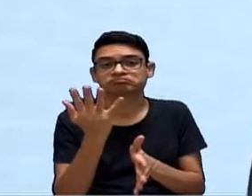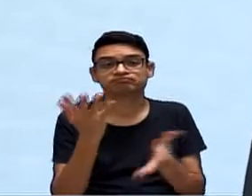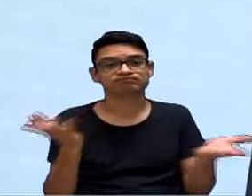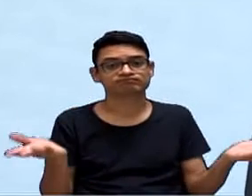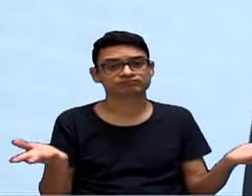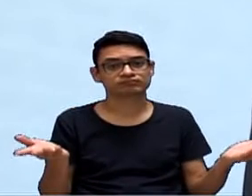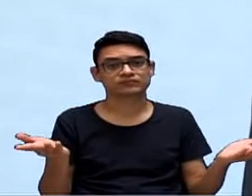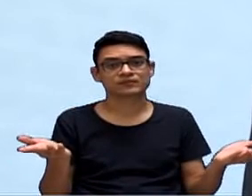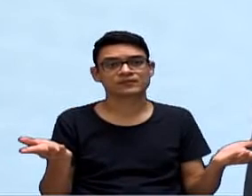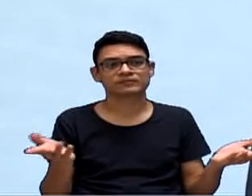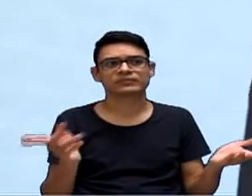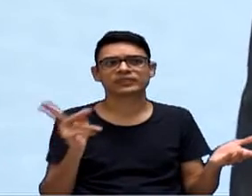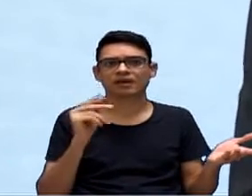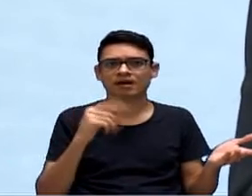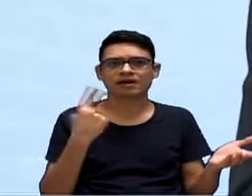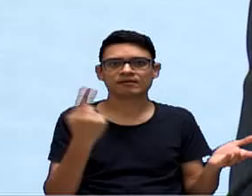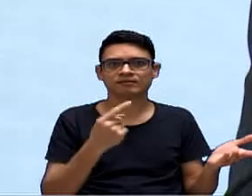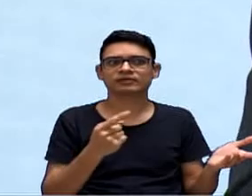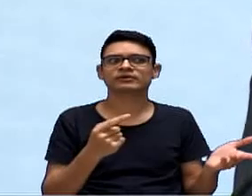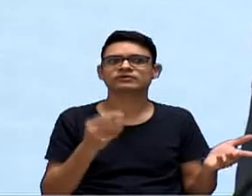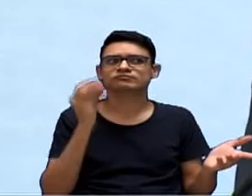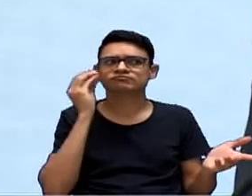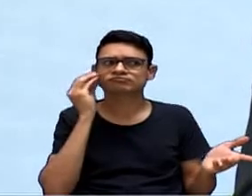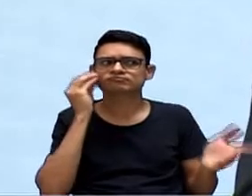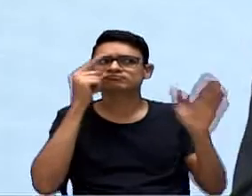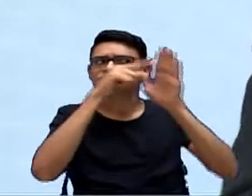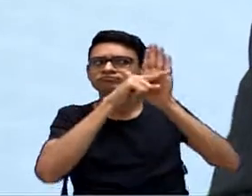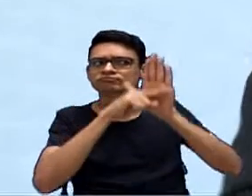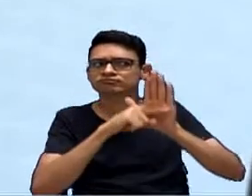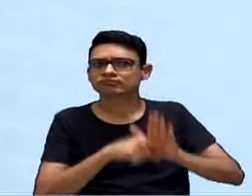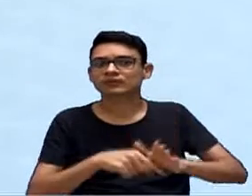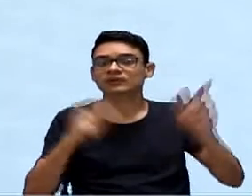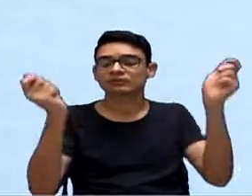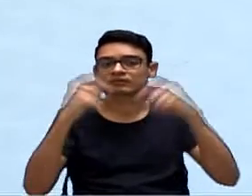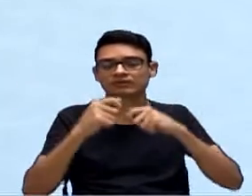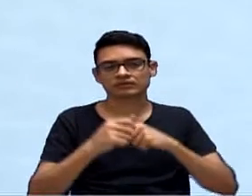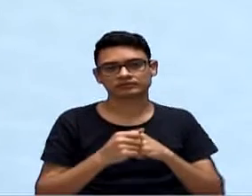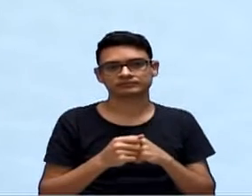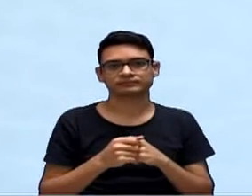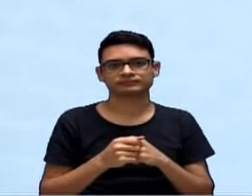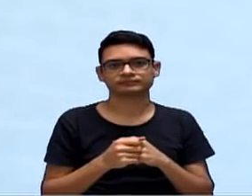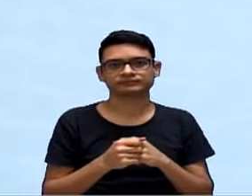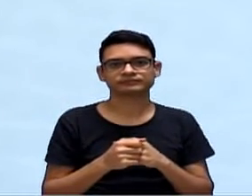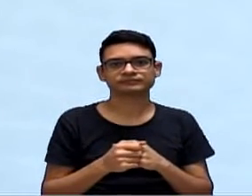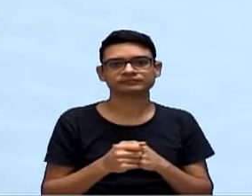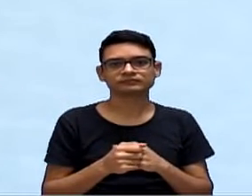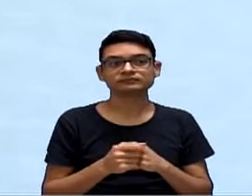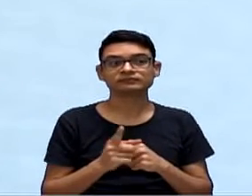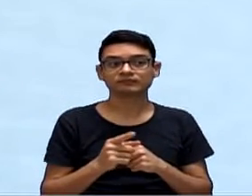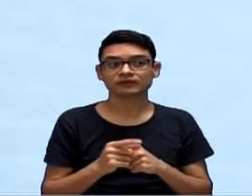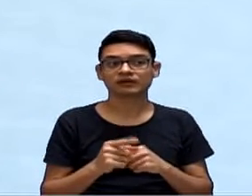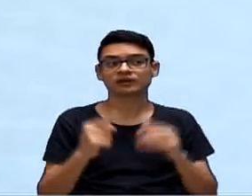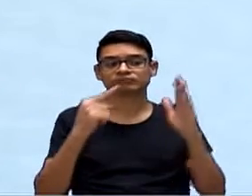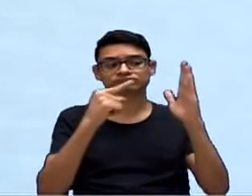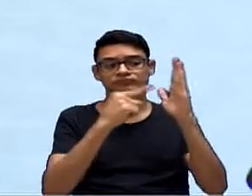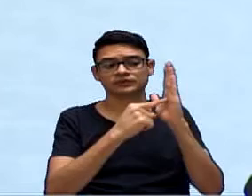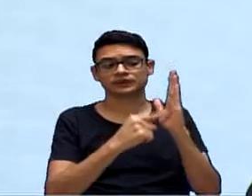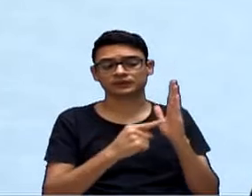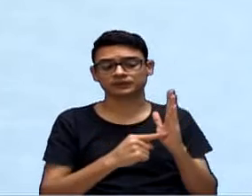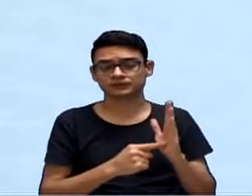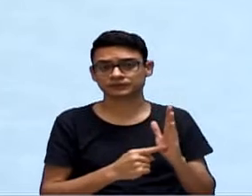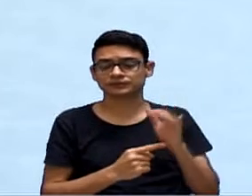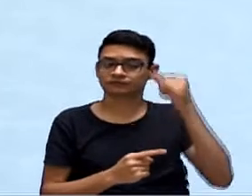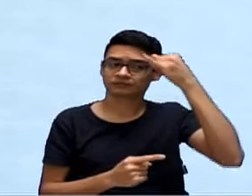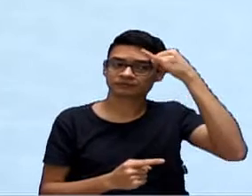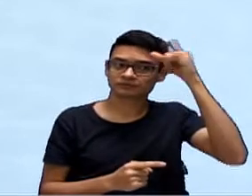também, é um espaço importante para evitarmos as várias denúncias que já ocorreram aí do fura-fila. Então,